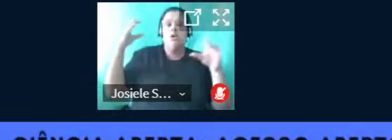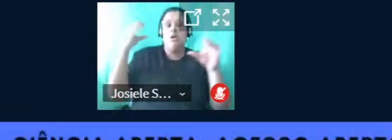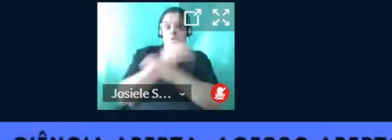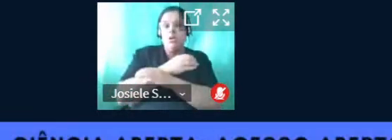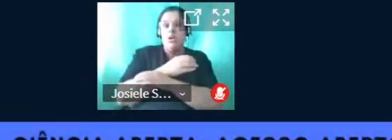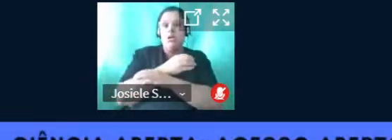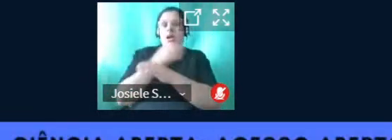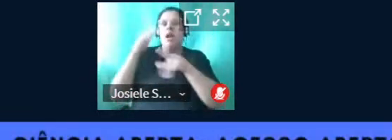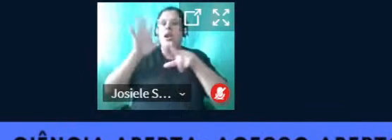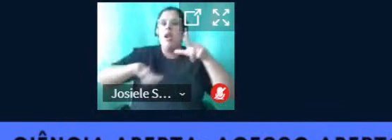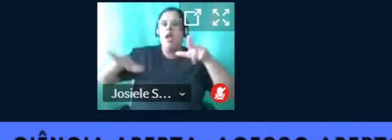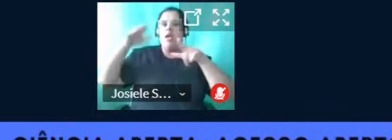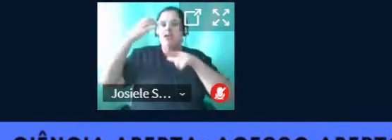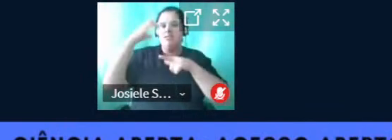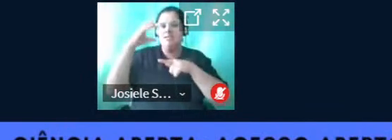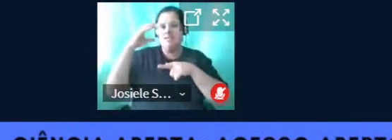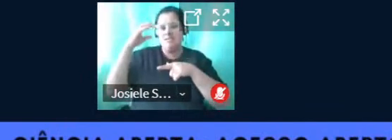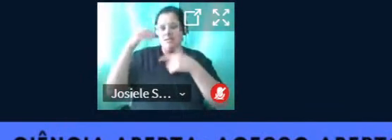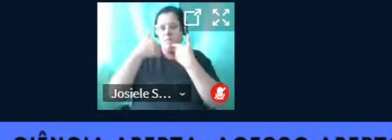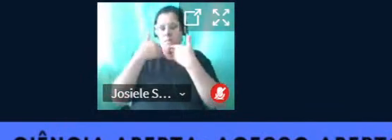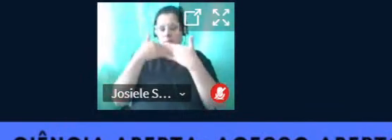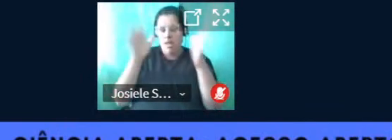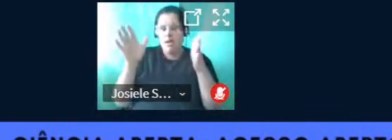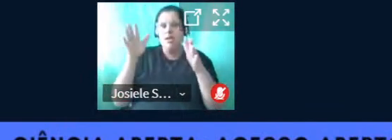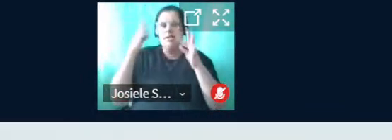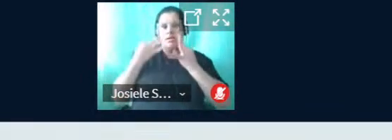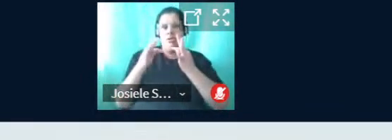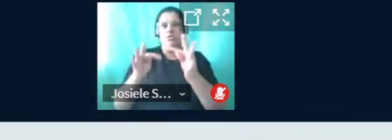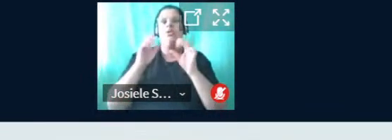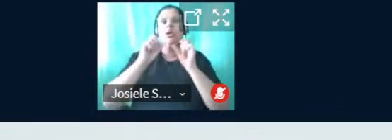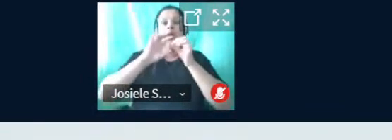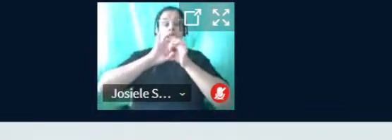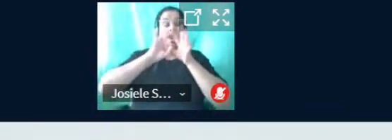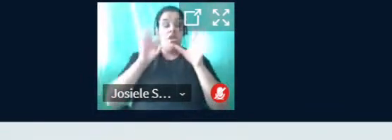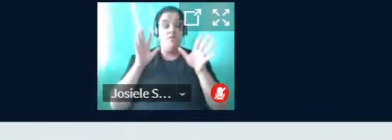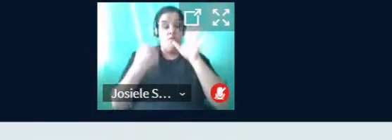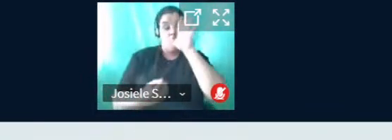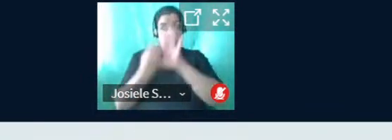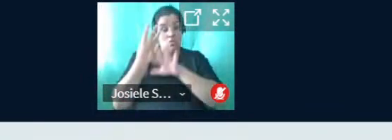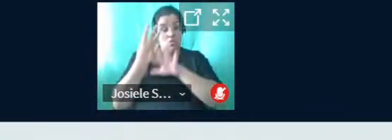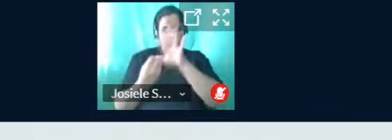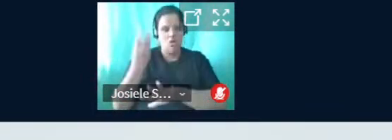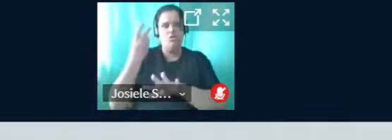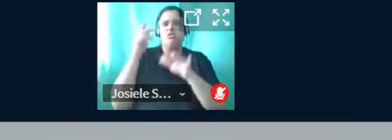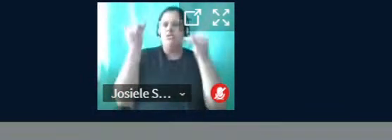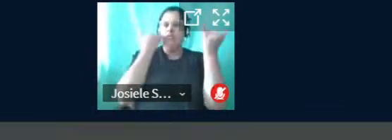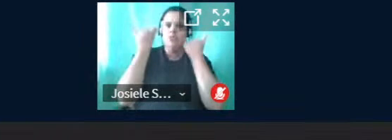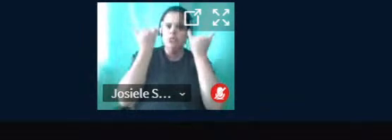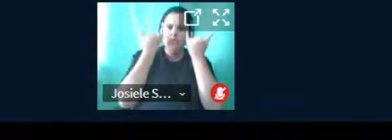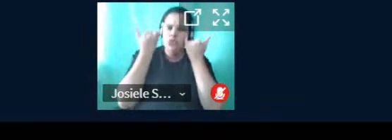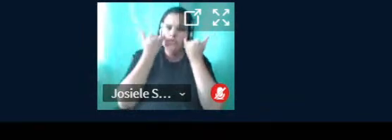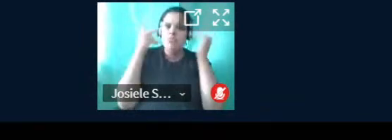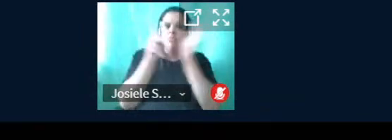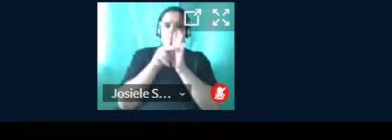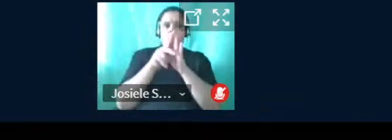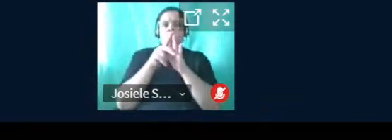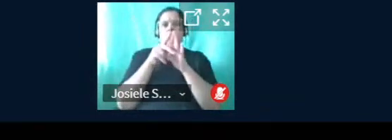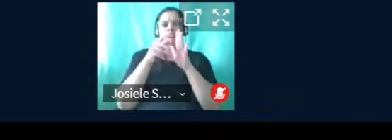aberta e tecnologia livre, bem como produção e divulgação dessas informações em plataformas online.